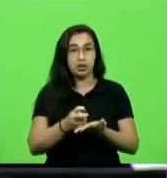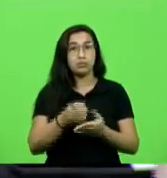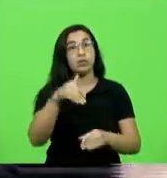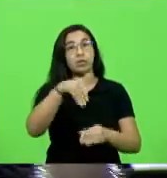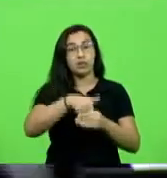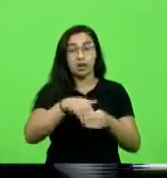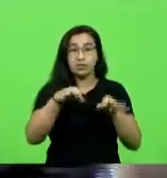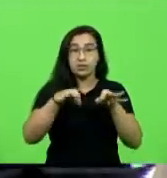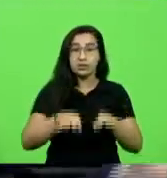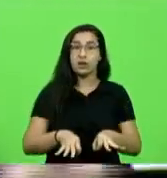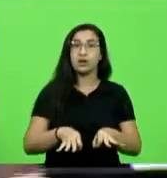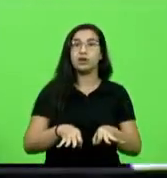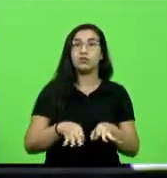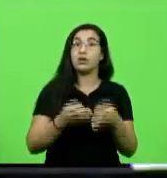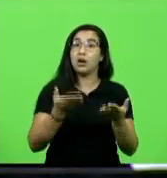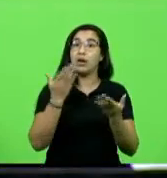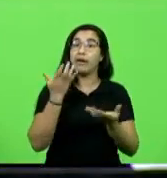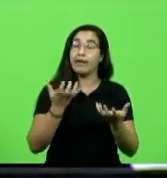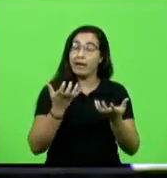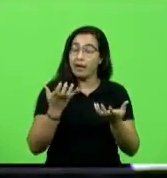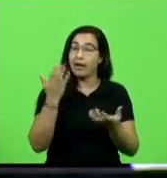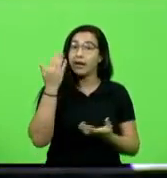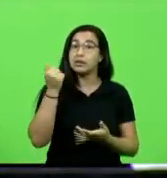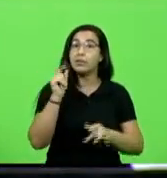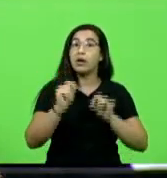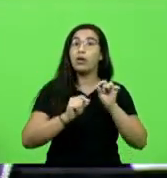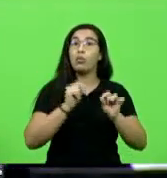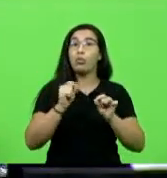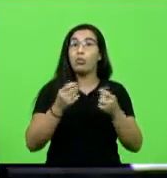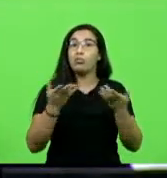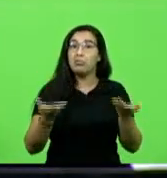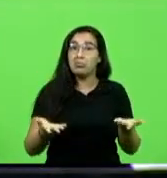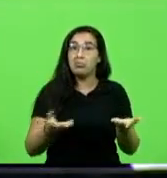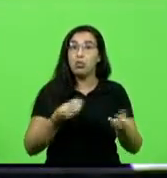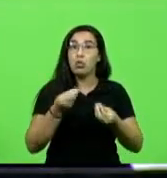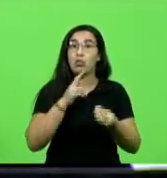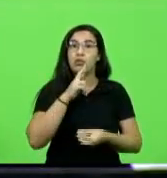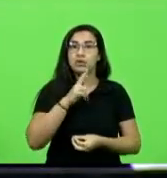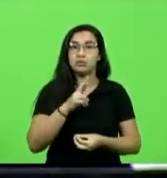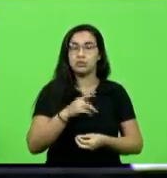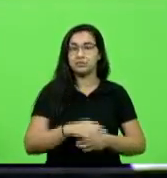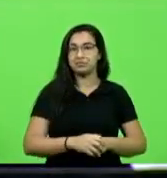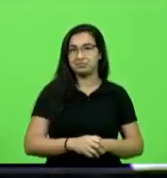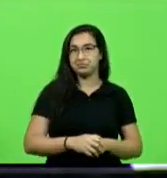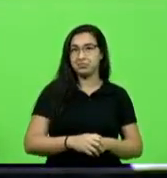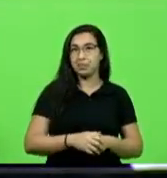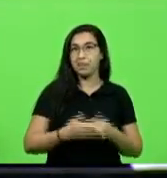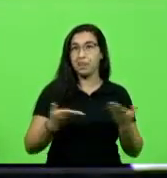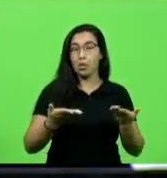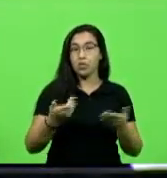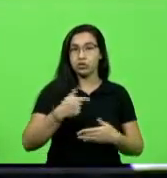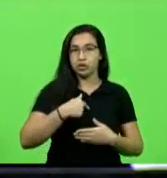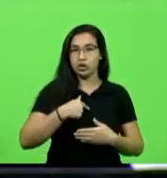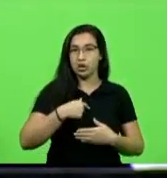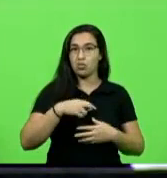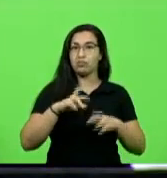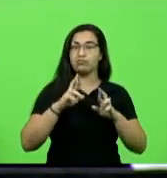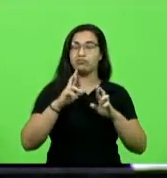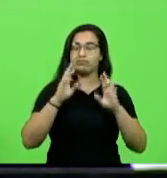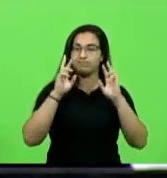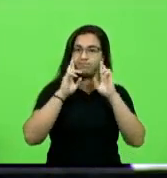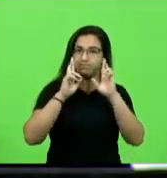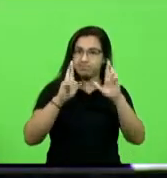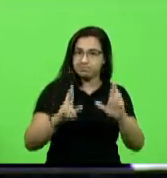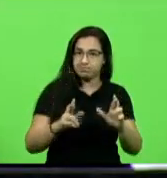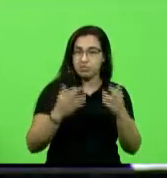estão querendo saber o que eu venho aqui hoje com todo o respeito a